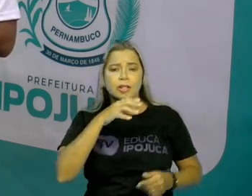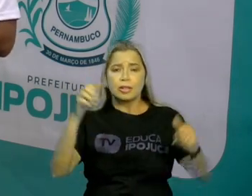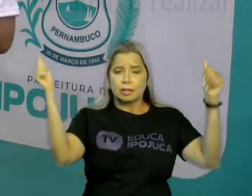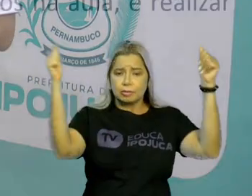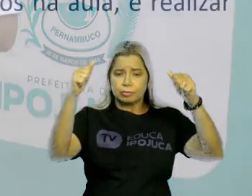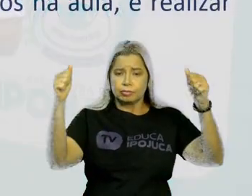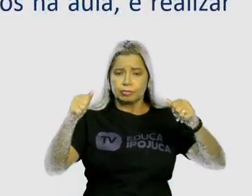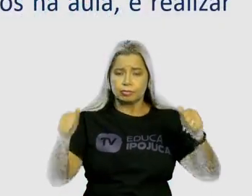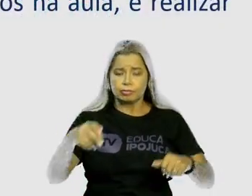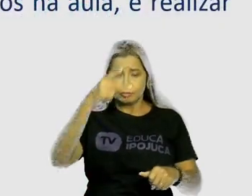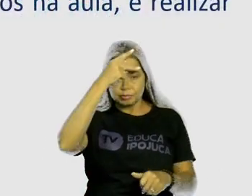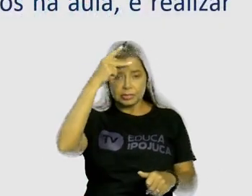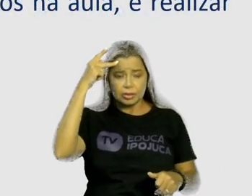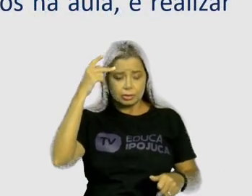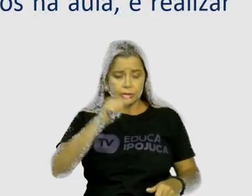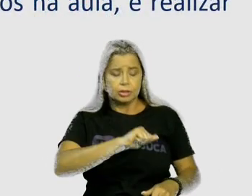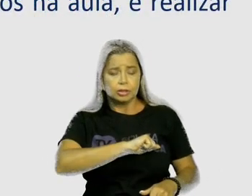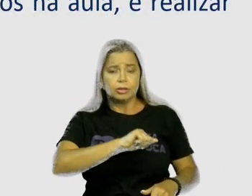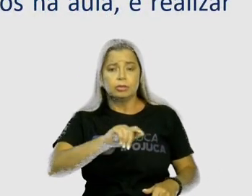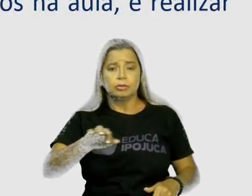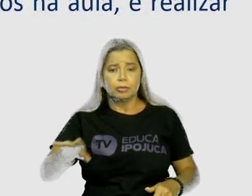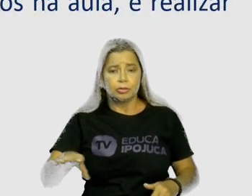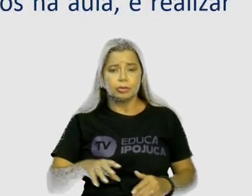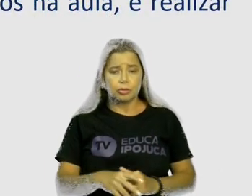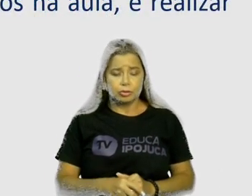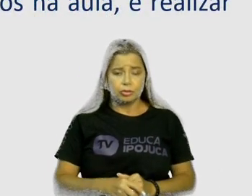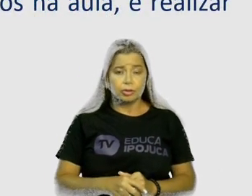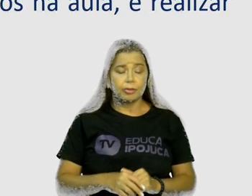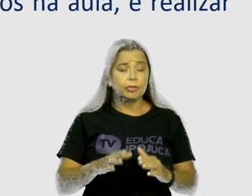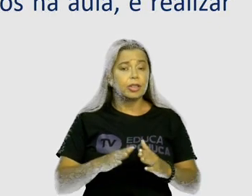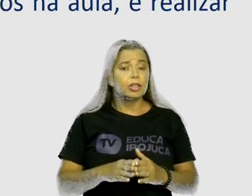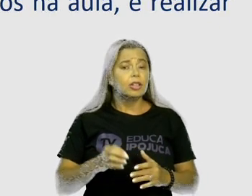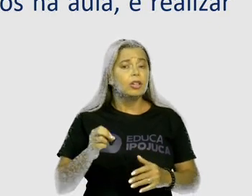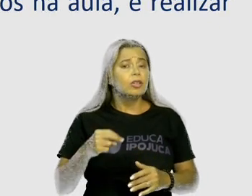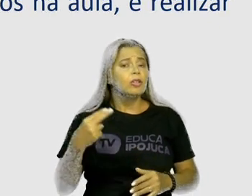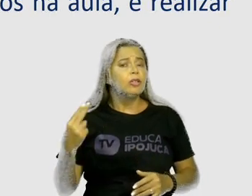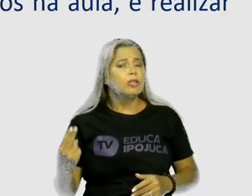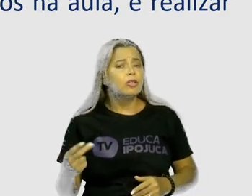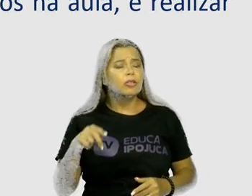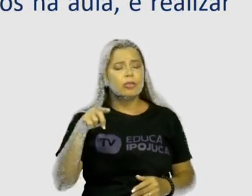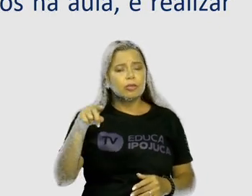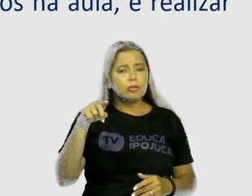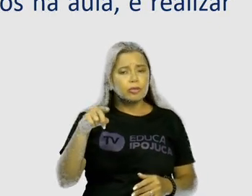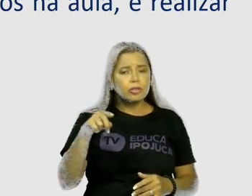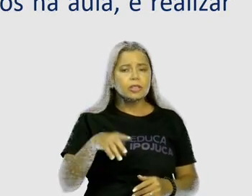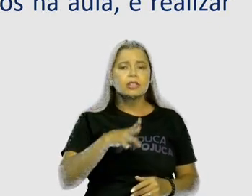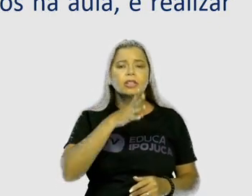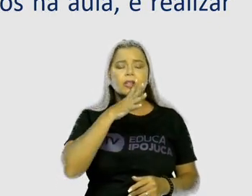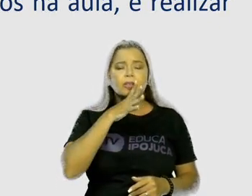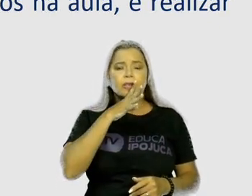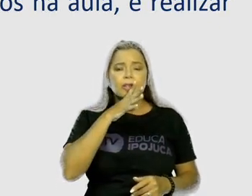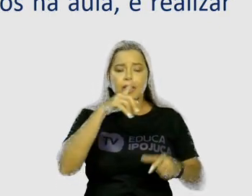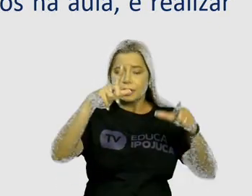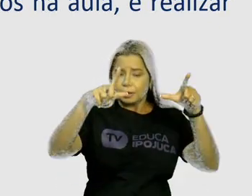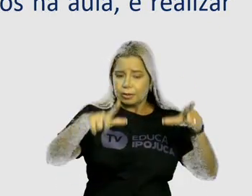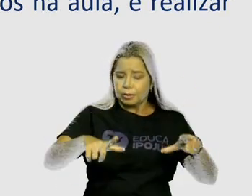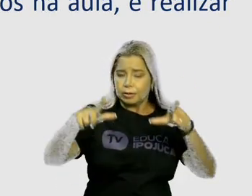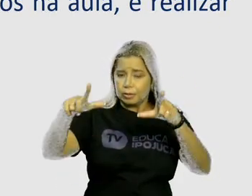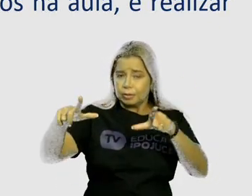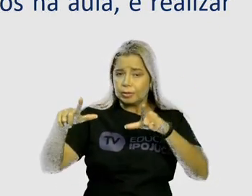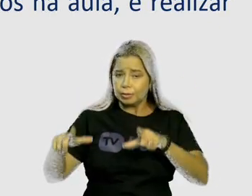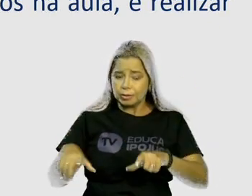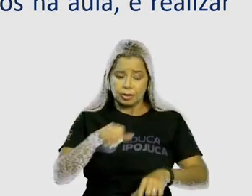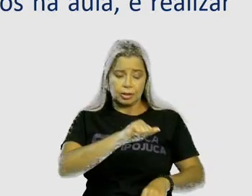Três, que tal voltar ou conhecer um destes lugares apontados na aula e realizar um lindo registro